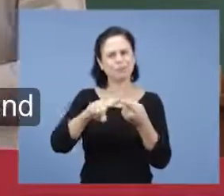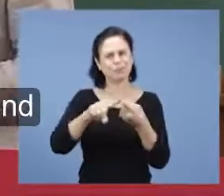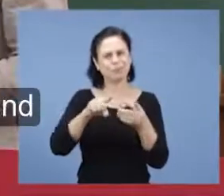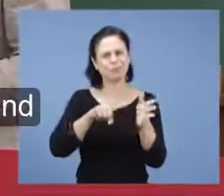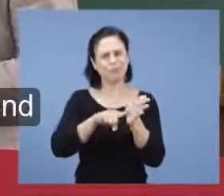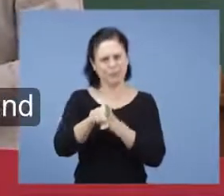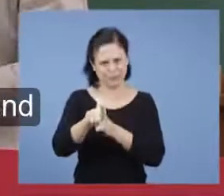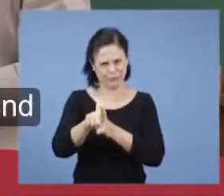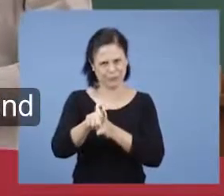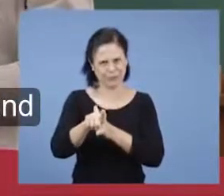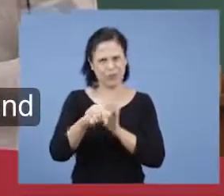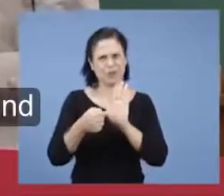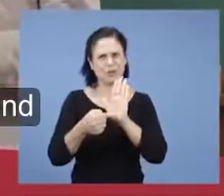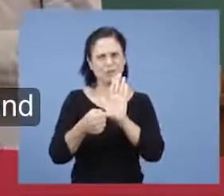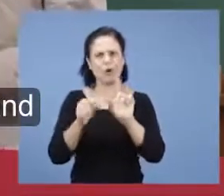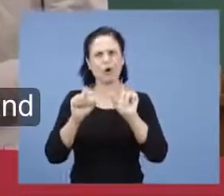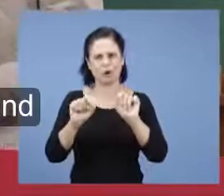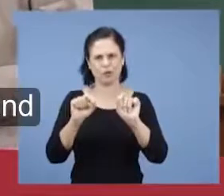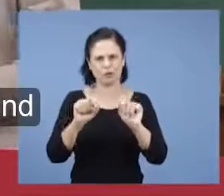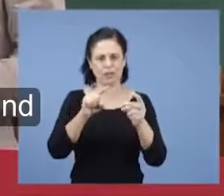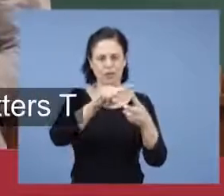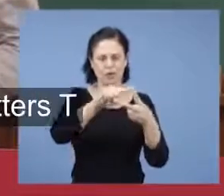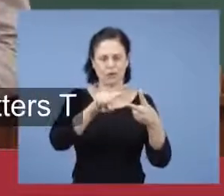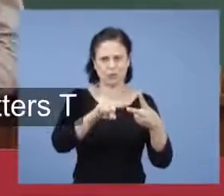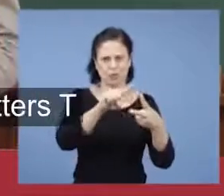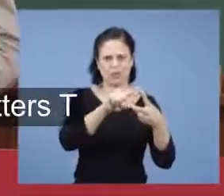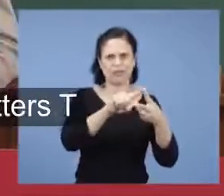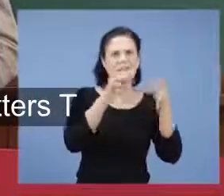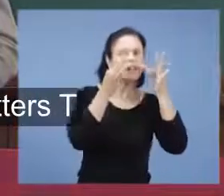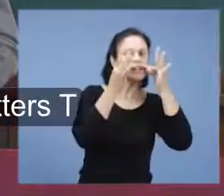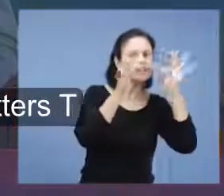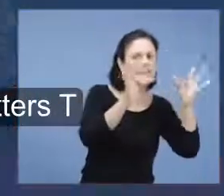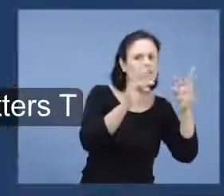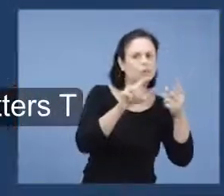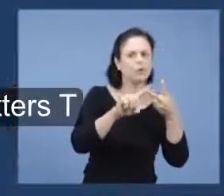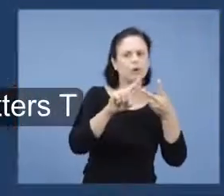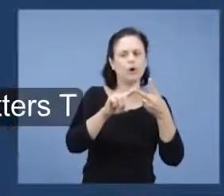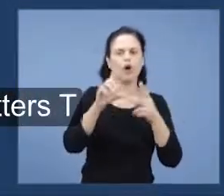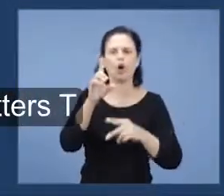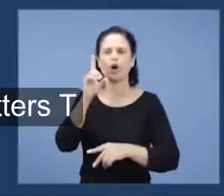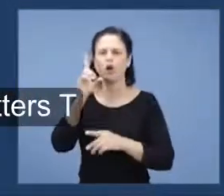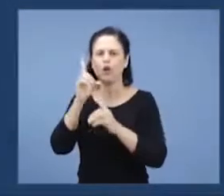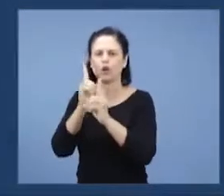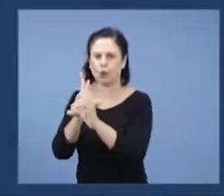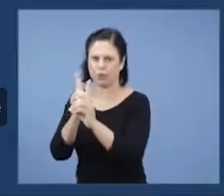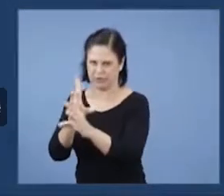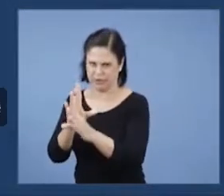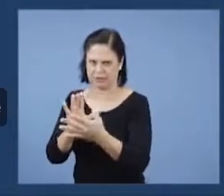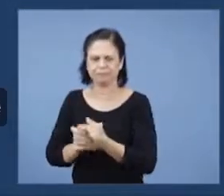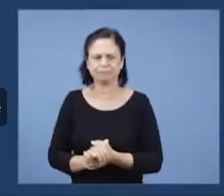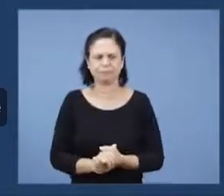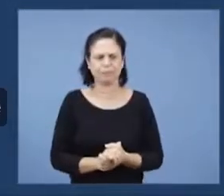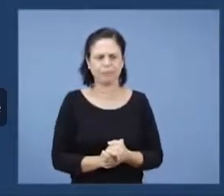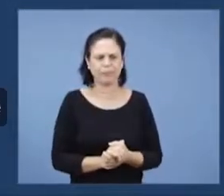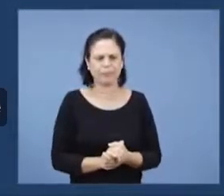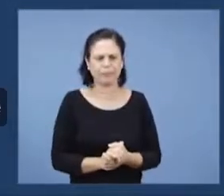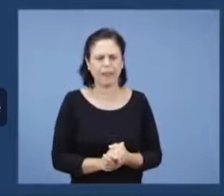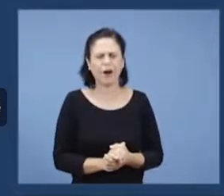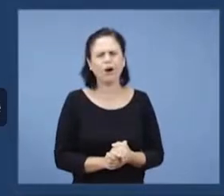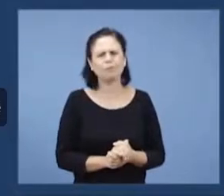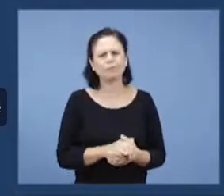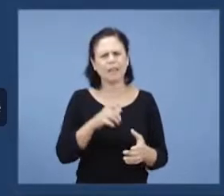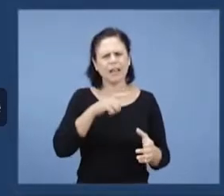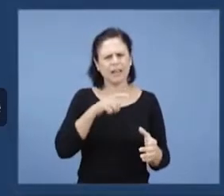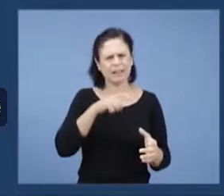é a respeito do testemunho e da doutrina. E a pergunta é o seguinte, marque com as letras T para testemunho